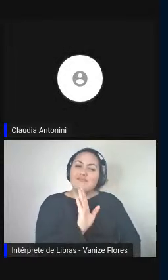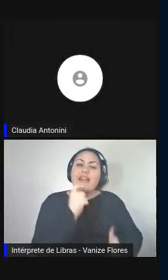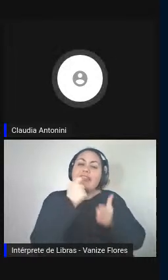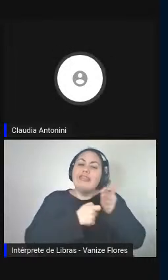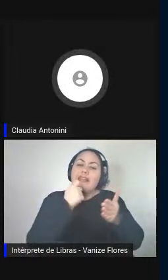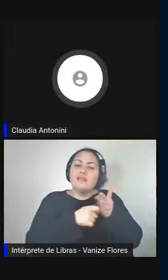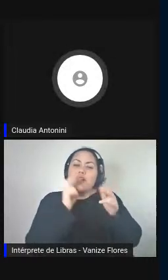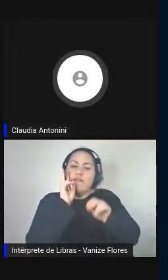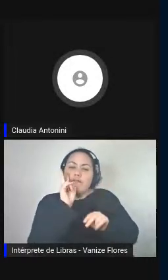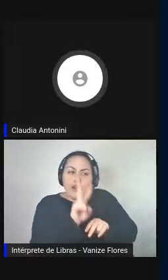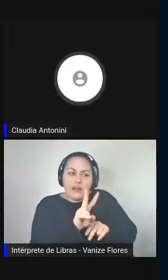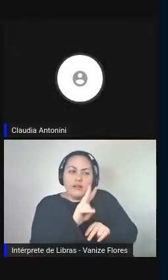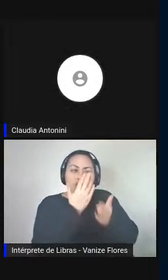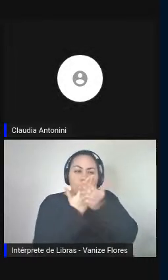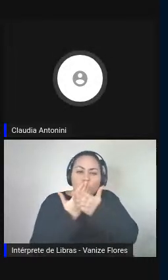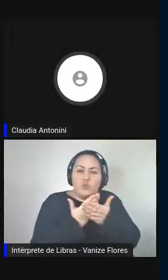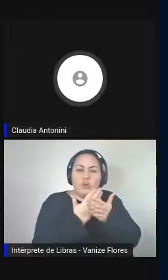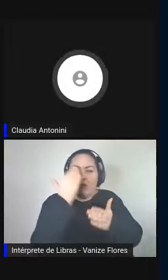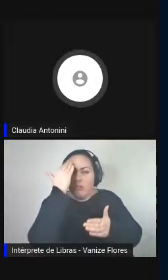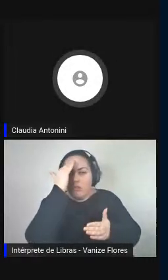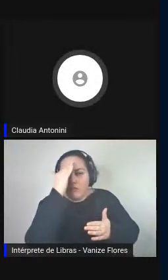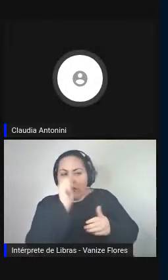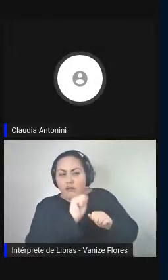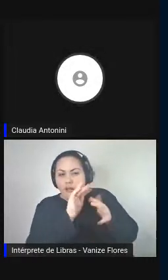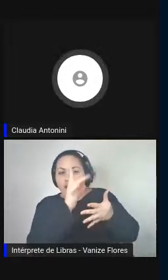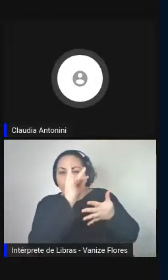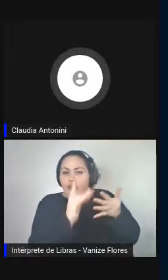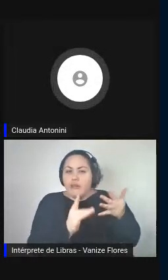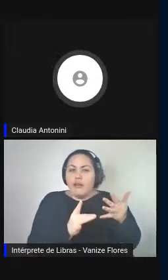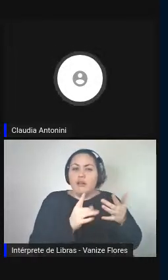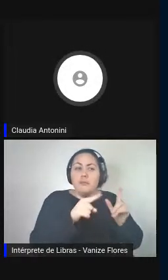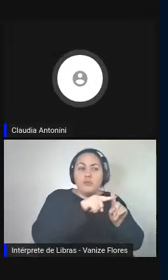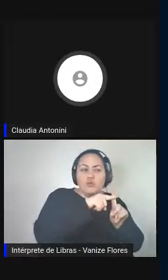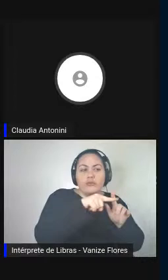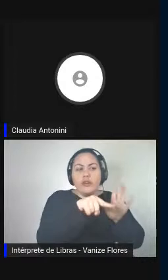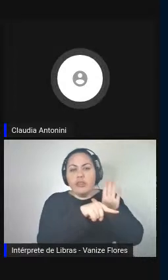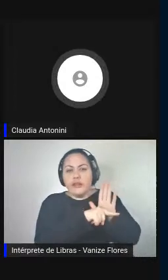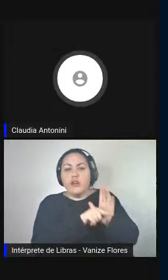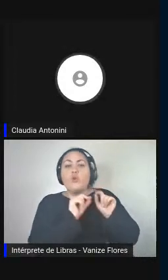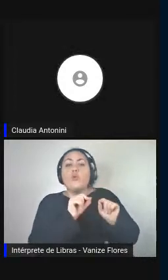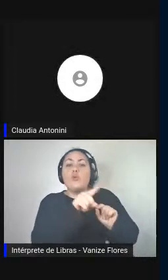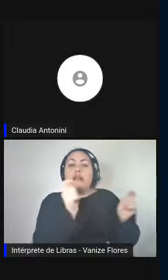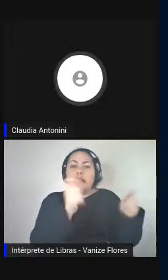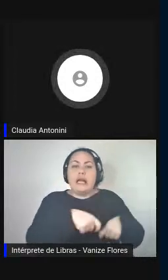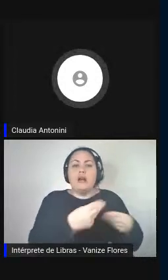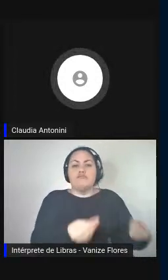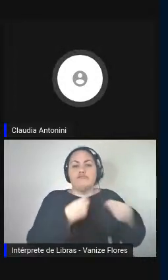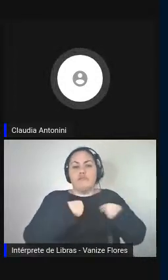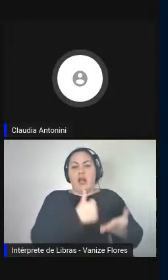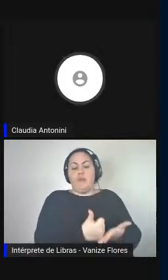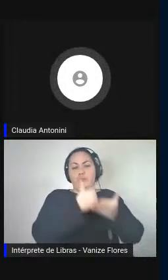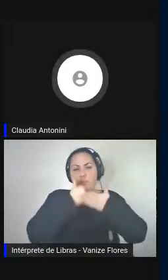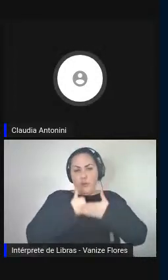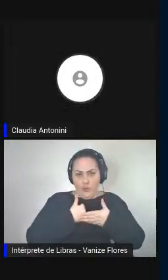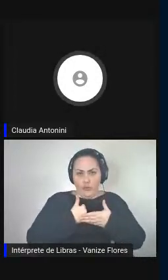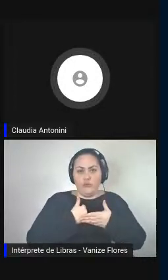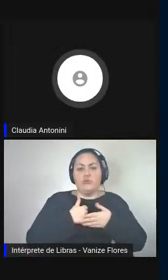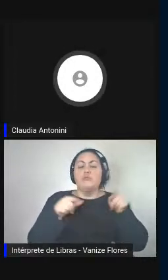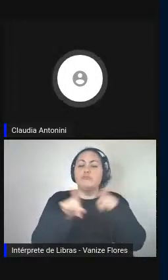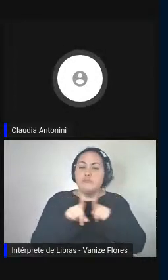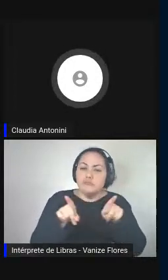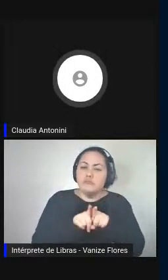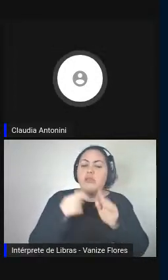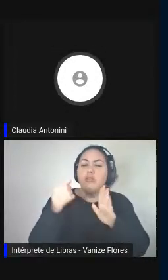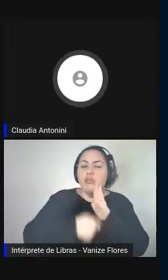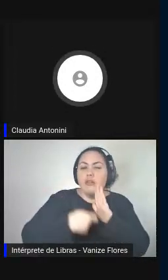no bem e no mal os potenciais como limites e tentar se envolver e